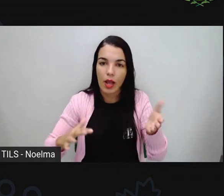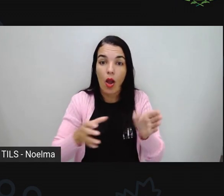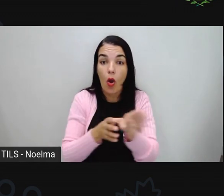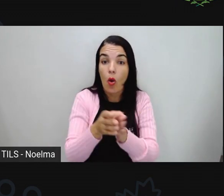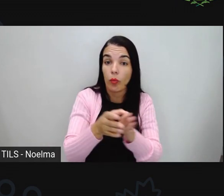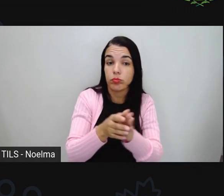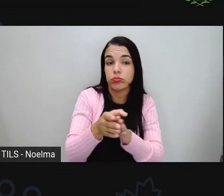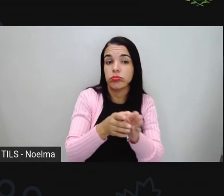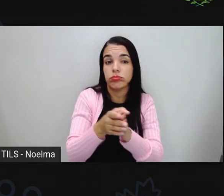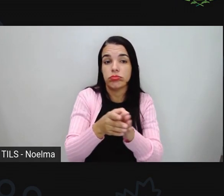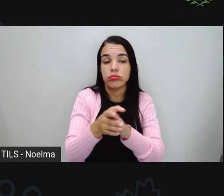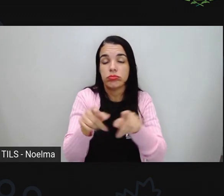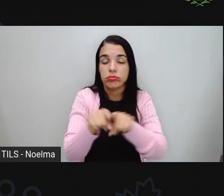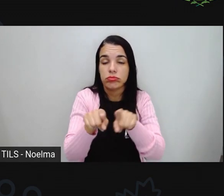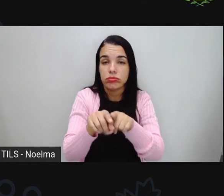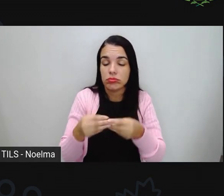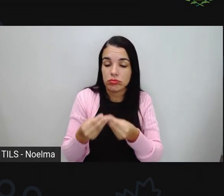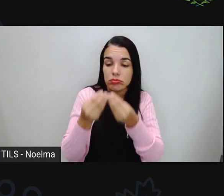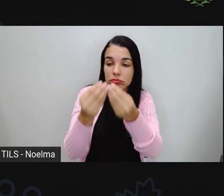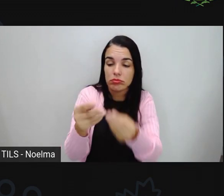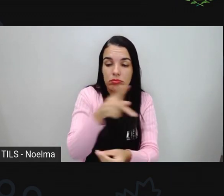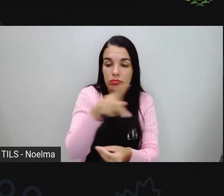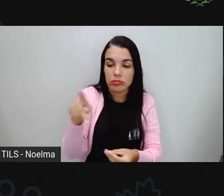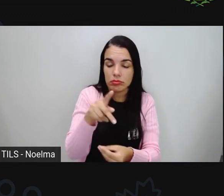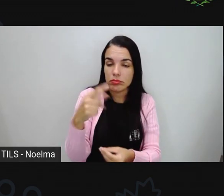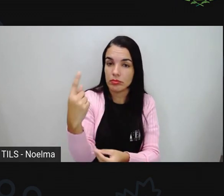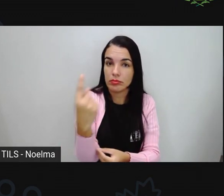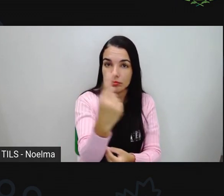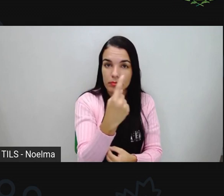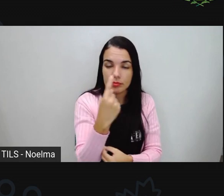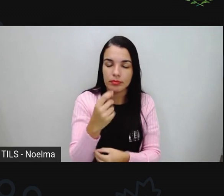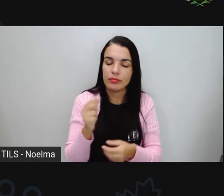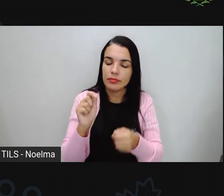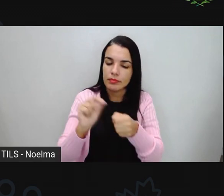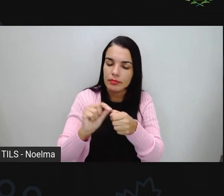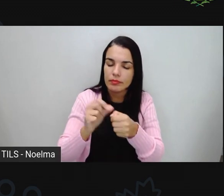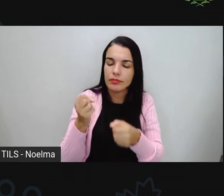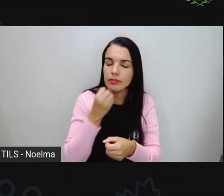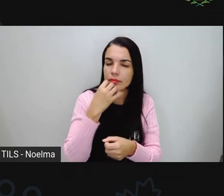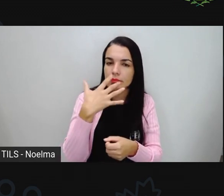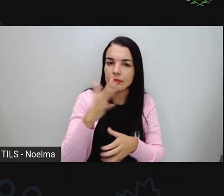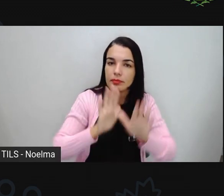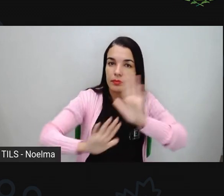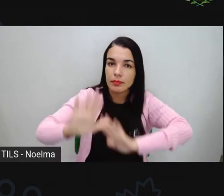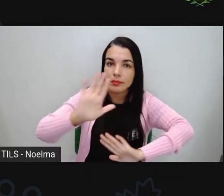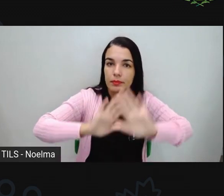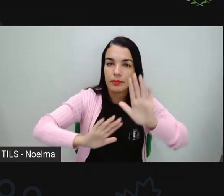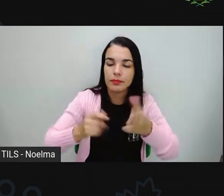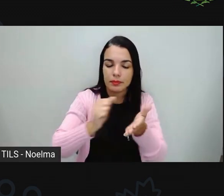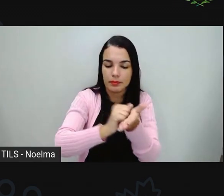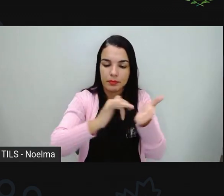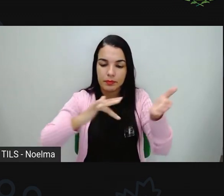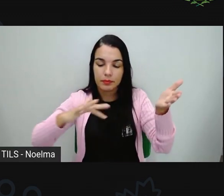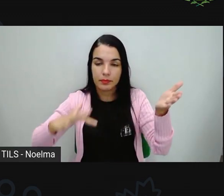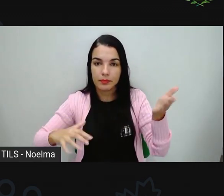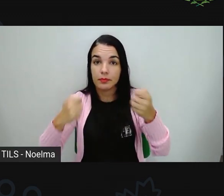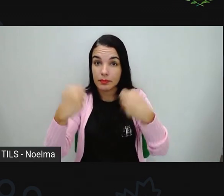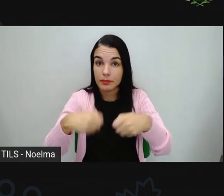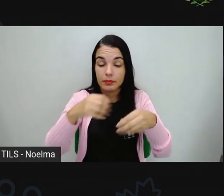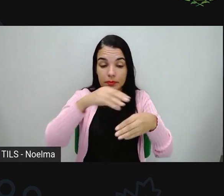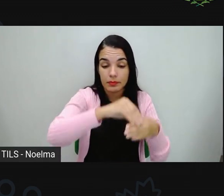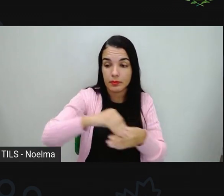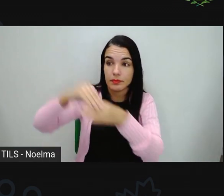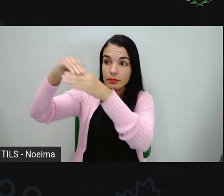orientações que foram dadas pelos professores de vocês. Realize com muito capricho, com muito cuidado, essa atividade que deverá ser